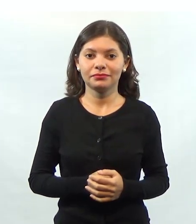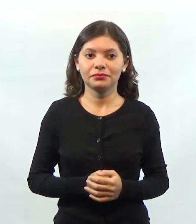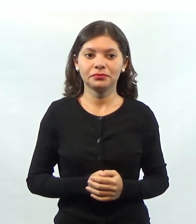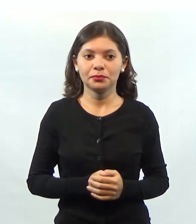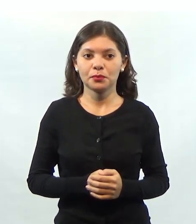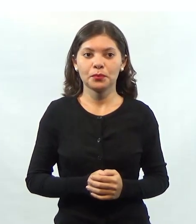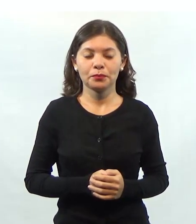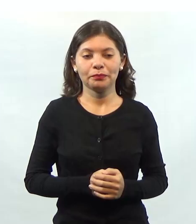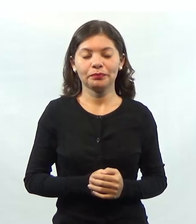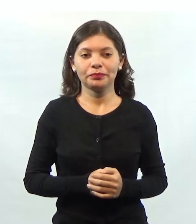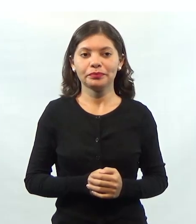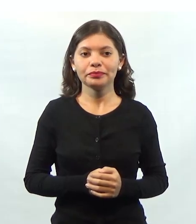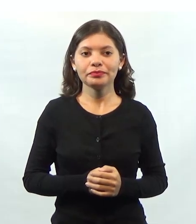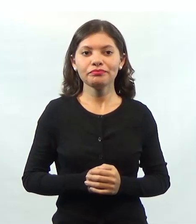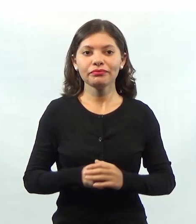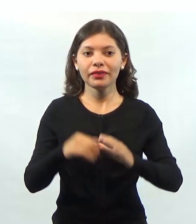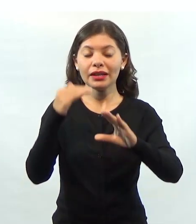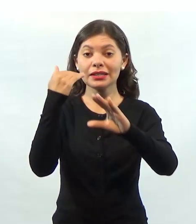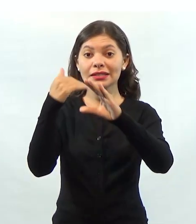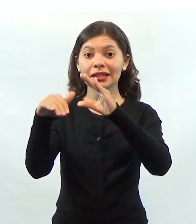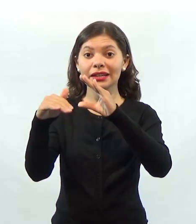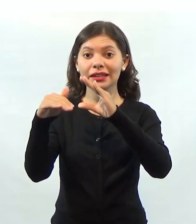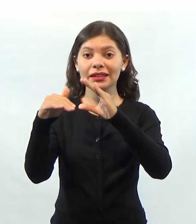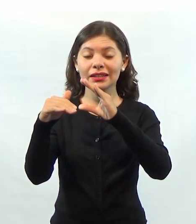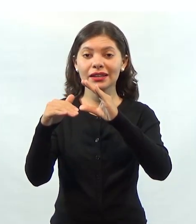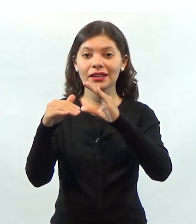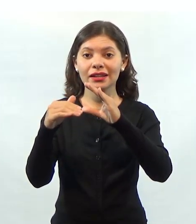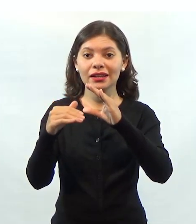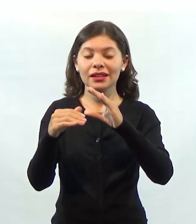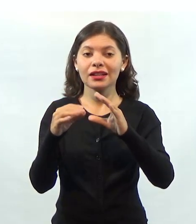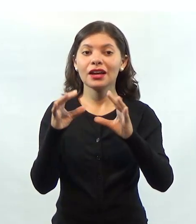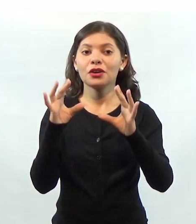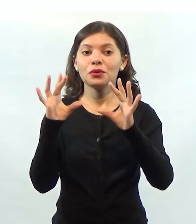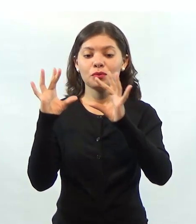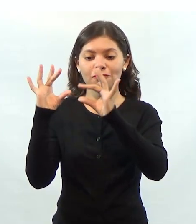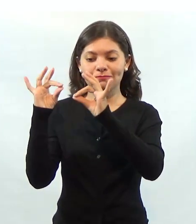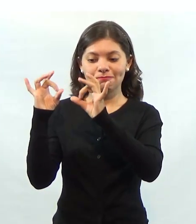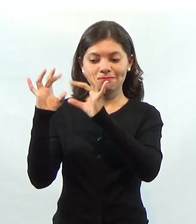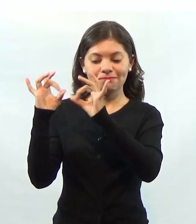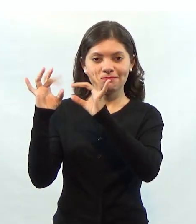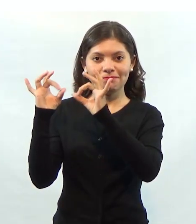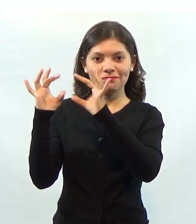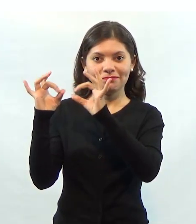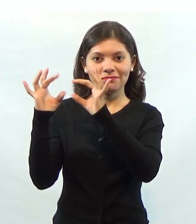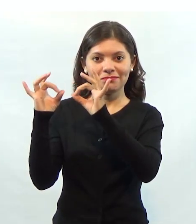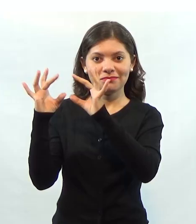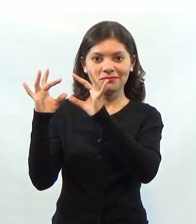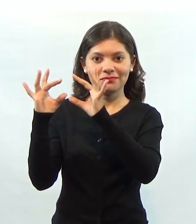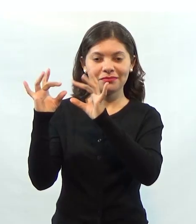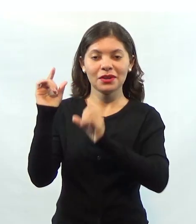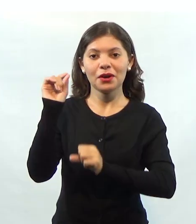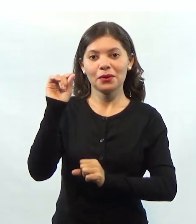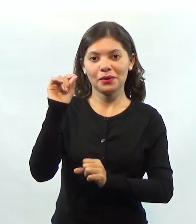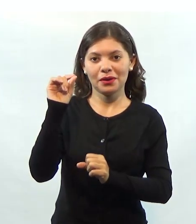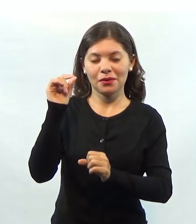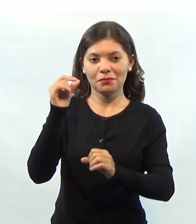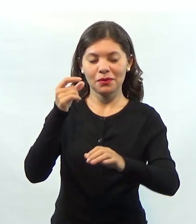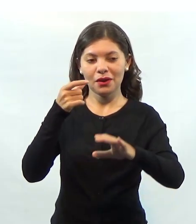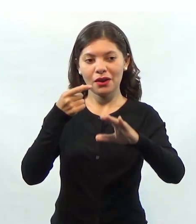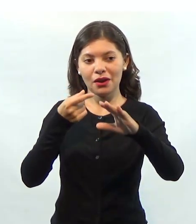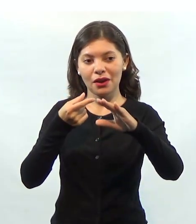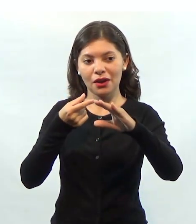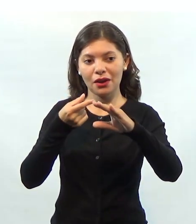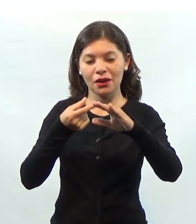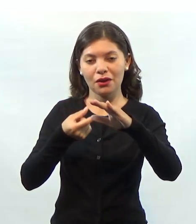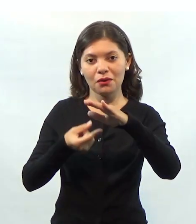essas saídas, denga, provocam feedback. Aqui no feedback, esse feedback é o investimento,